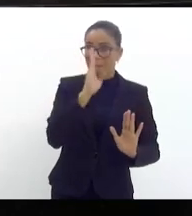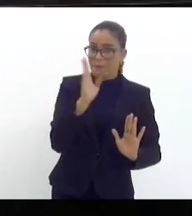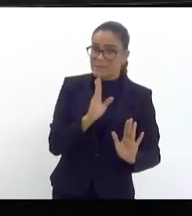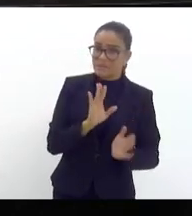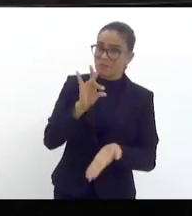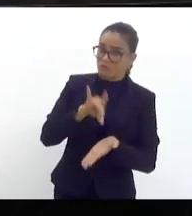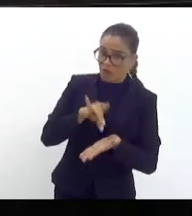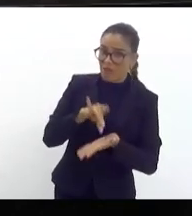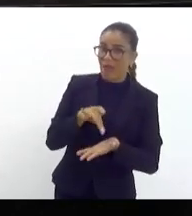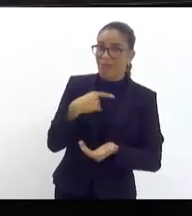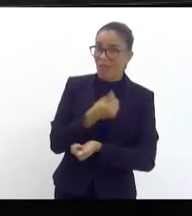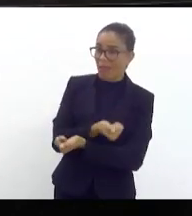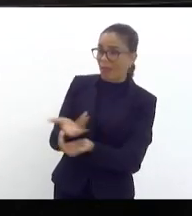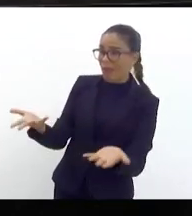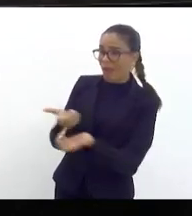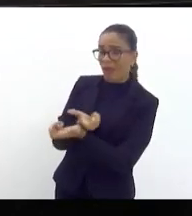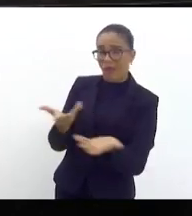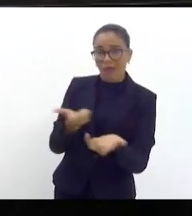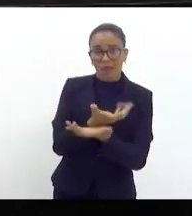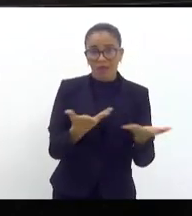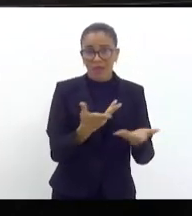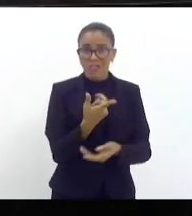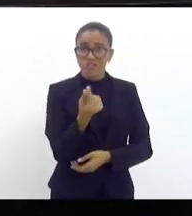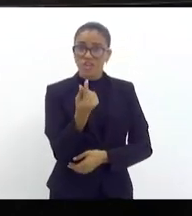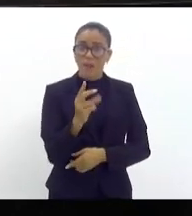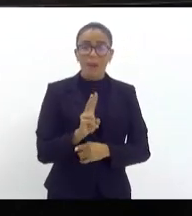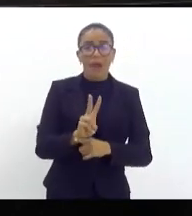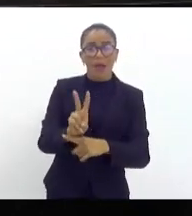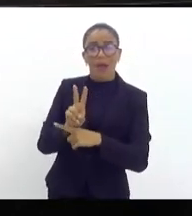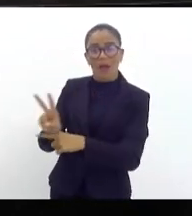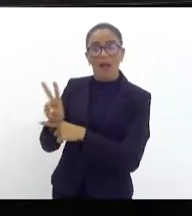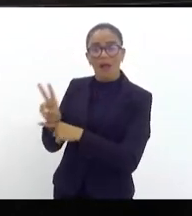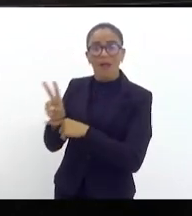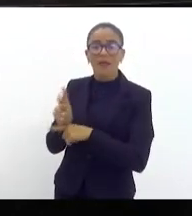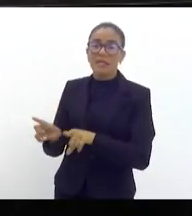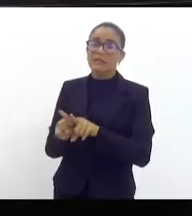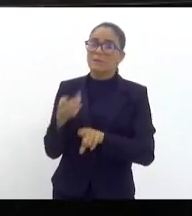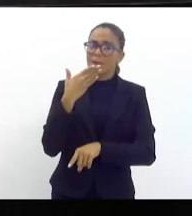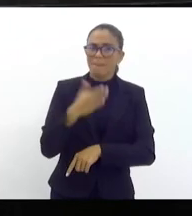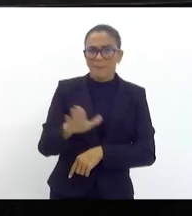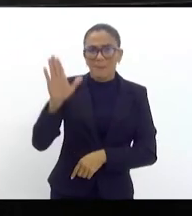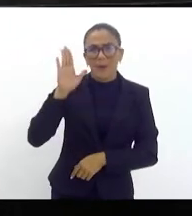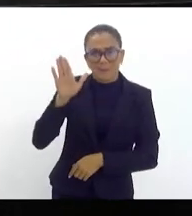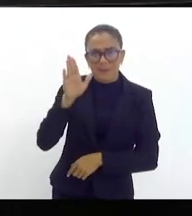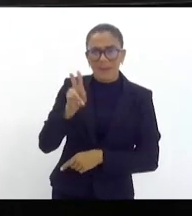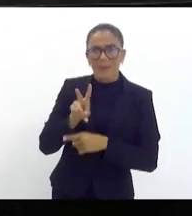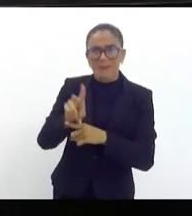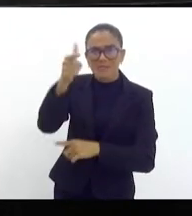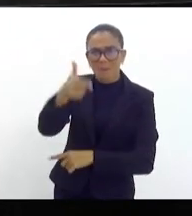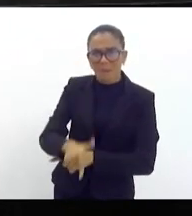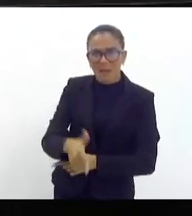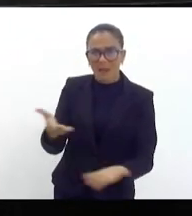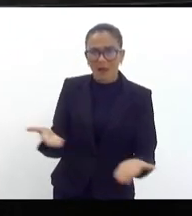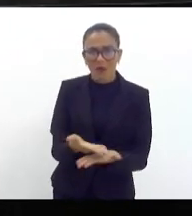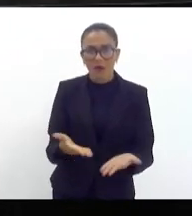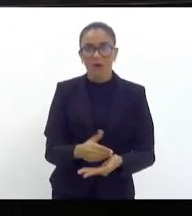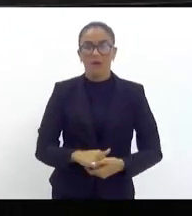realmente esbanjando dinheiro para ficar emprestando por aí e ainda prometer emprestar mais agora.